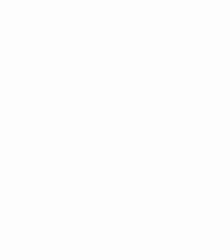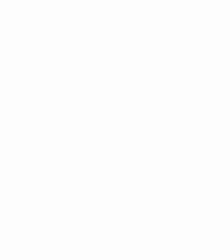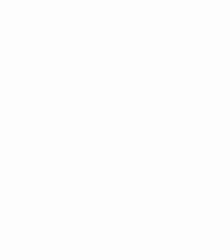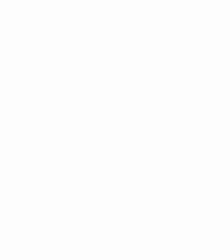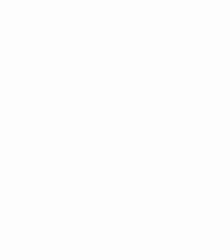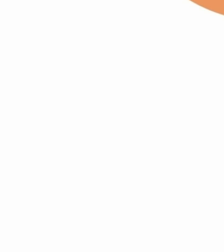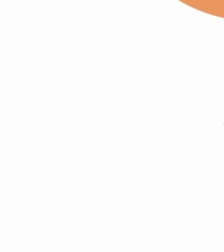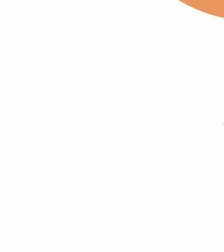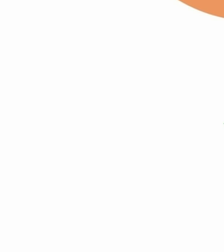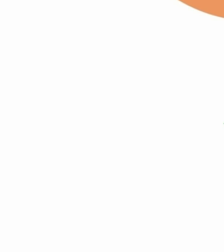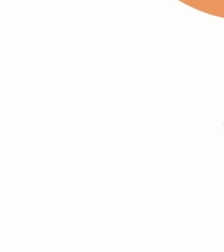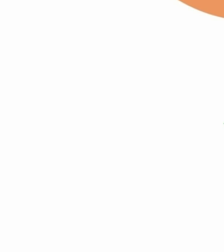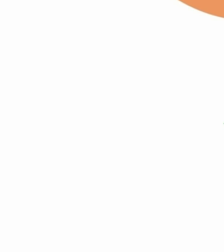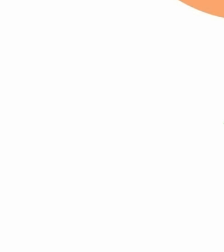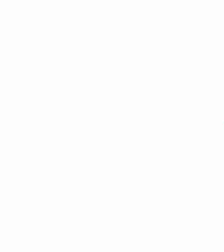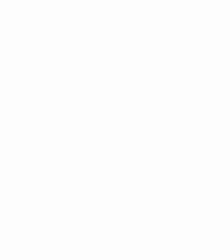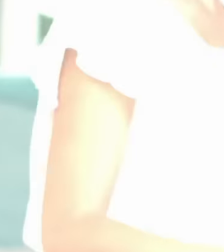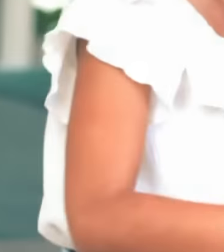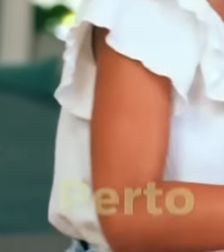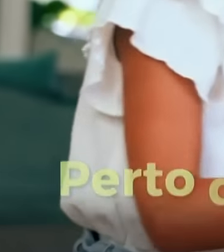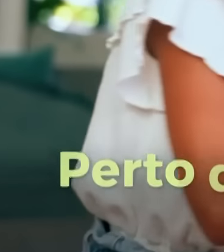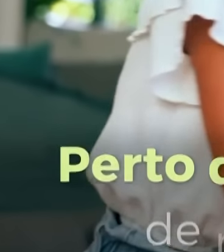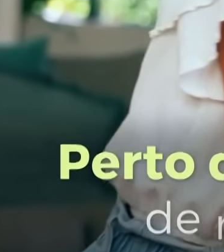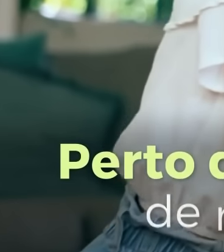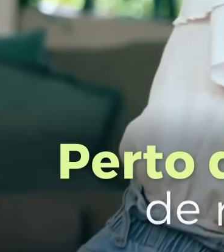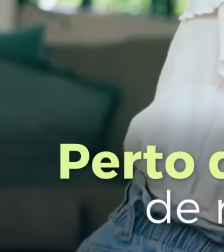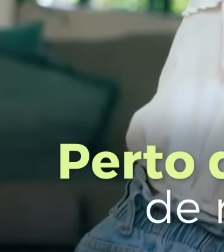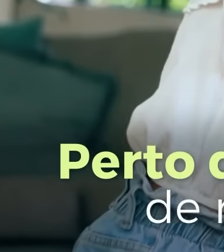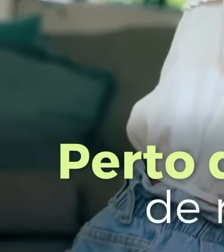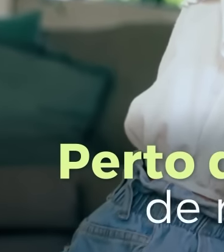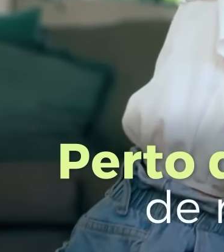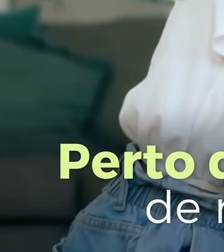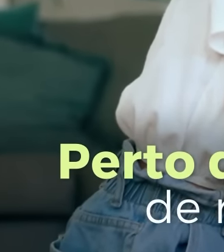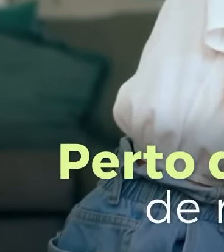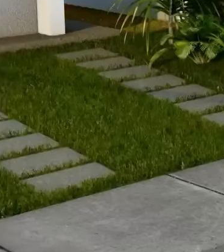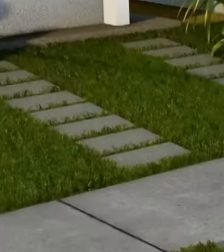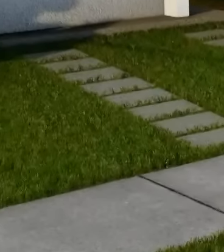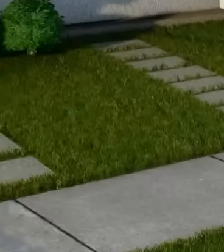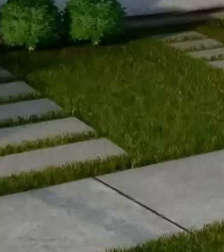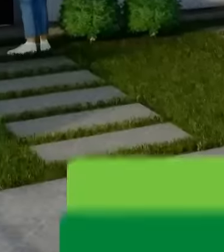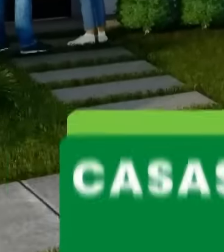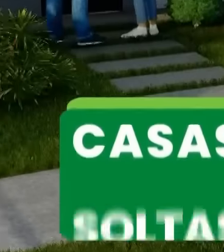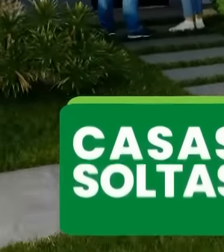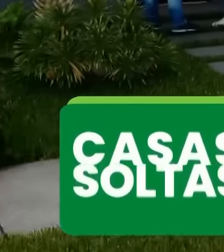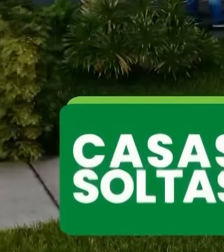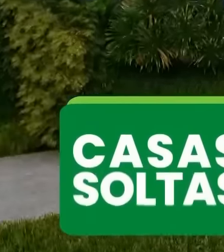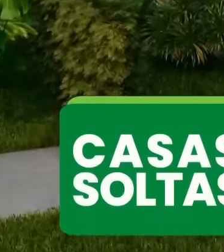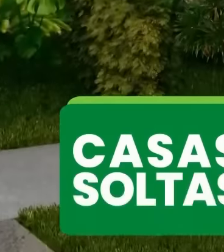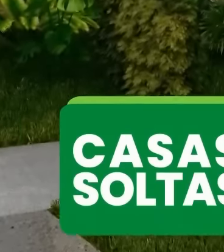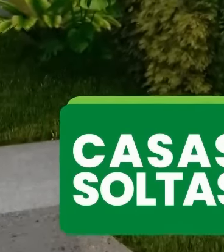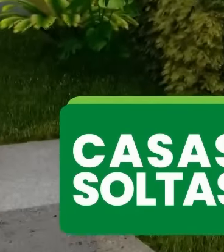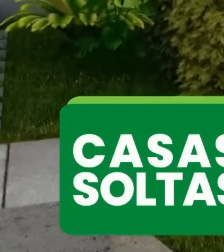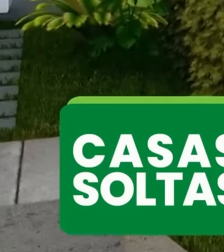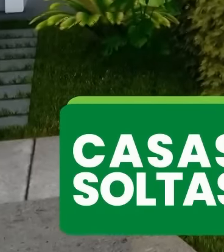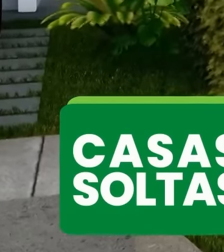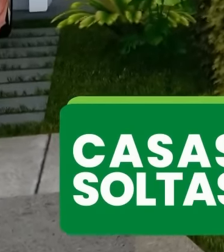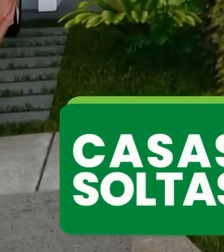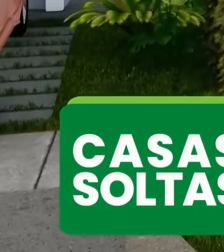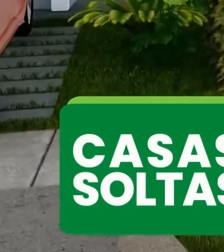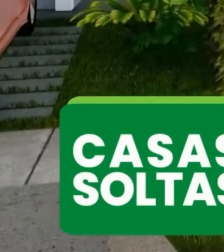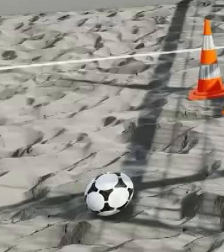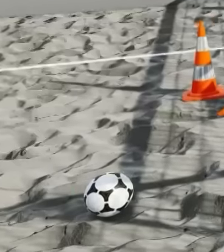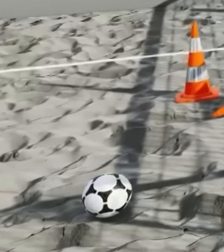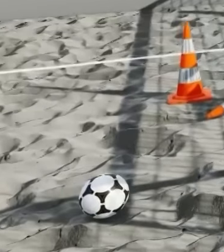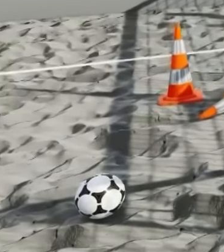Residencial Jatobar. Perto de tudo. Inclusive, de realizar o seu sonho. Casas soltas de dois quartos em condomínio